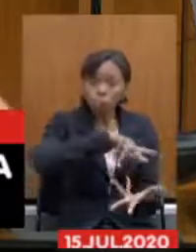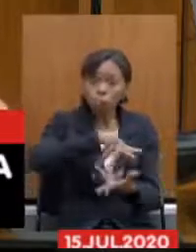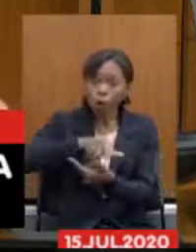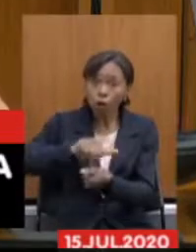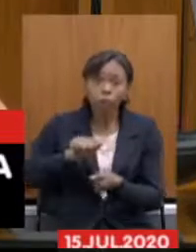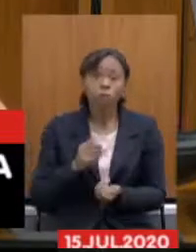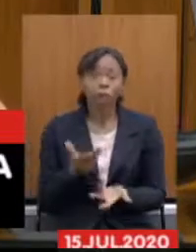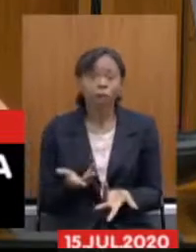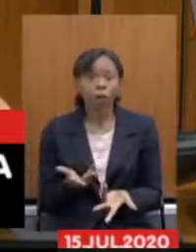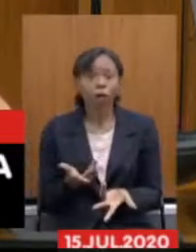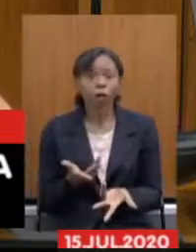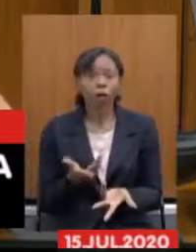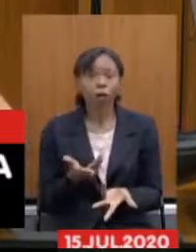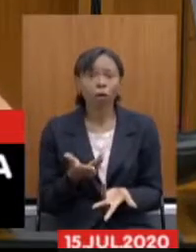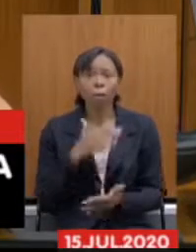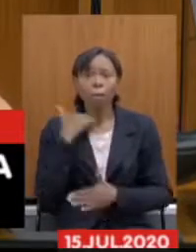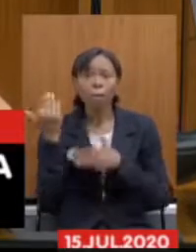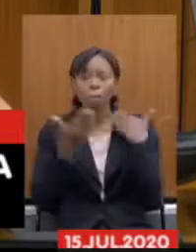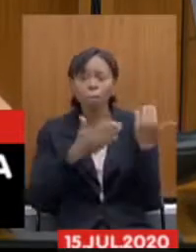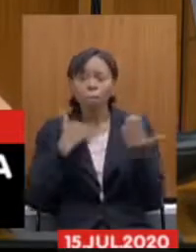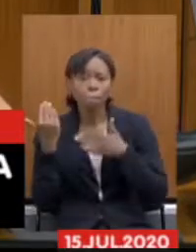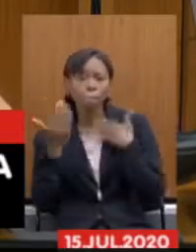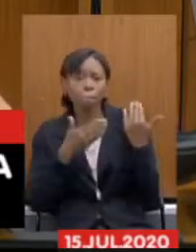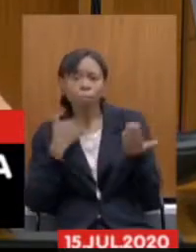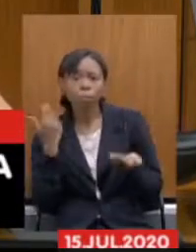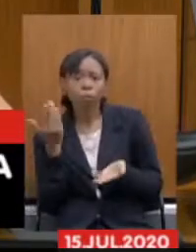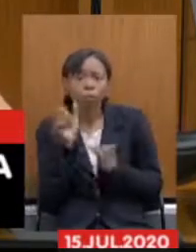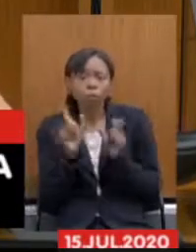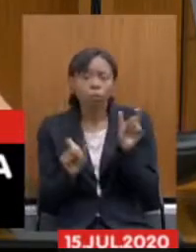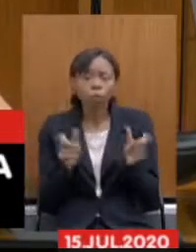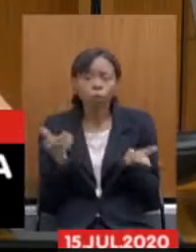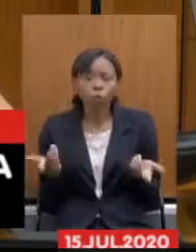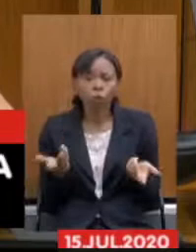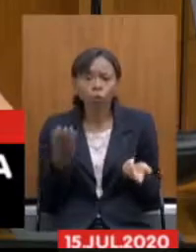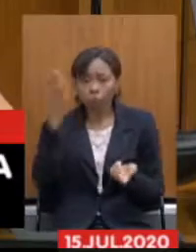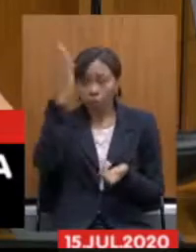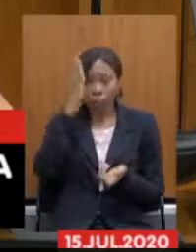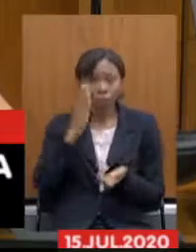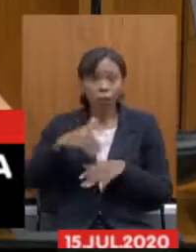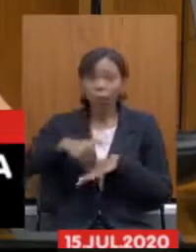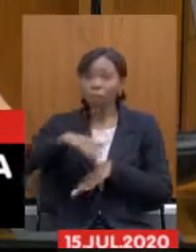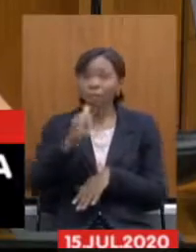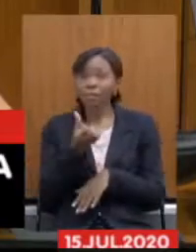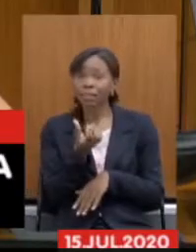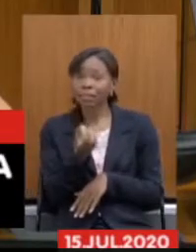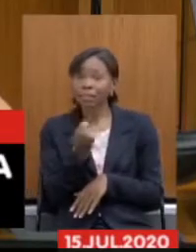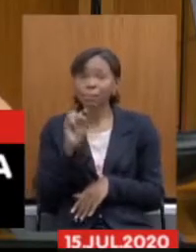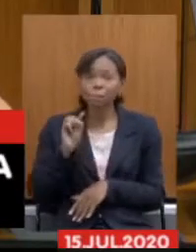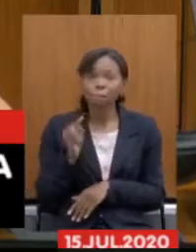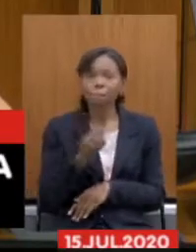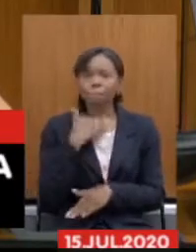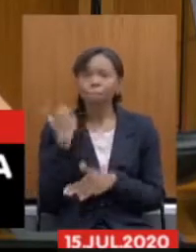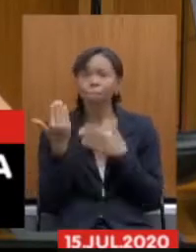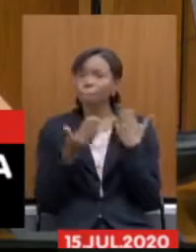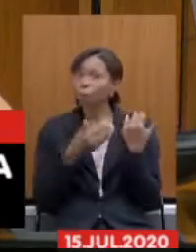que está matando pessoas no Brasil nós já passamos de 60 mil mortos